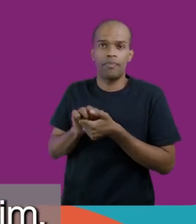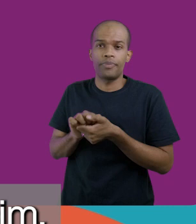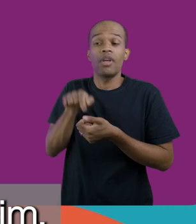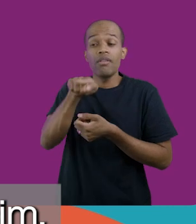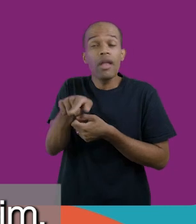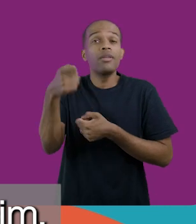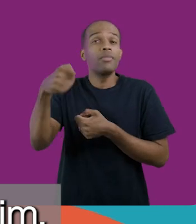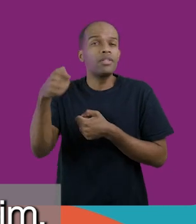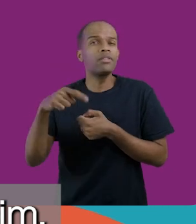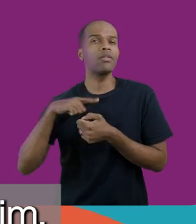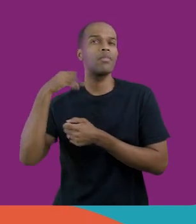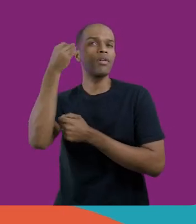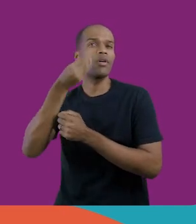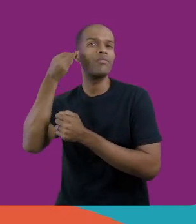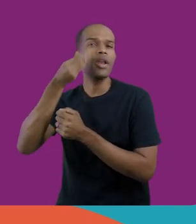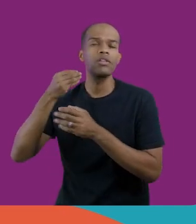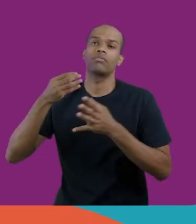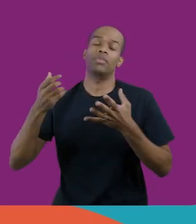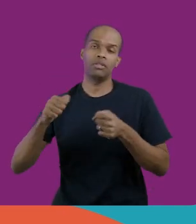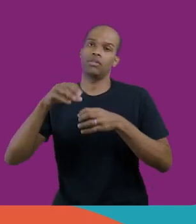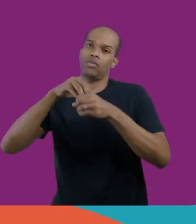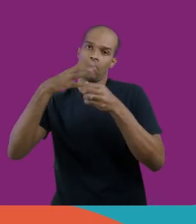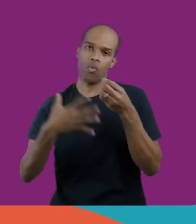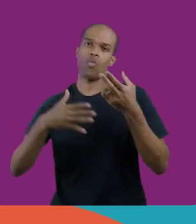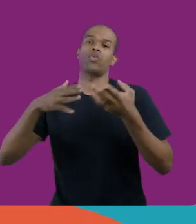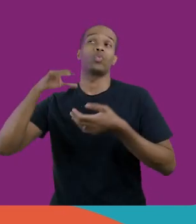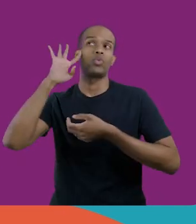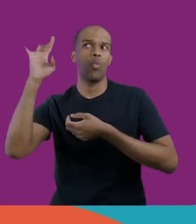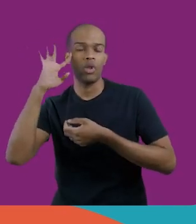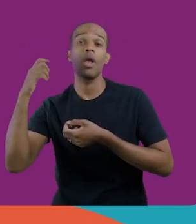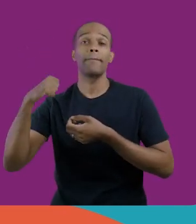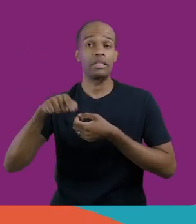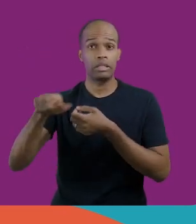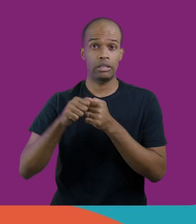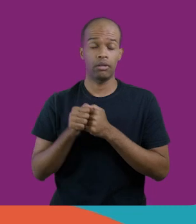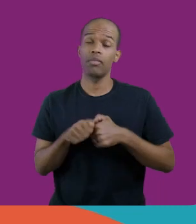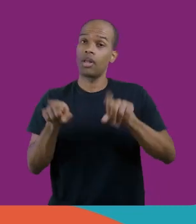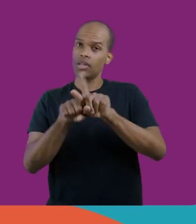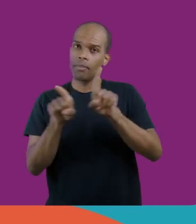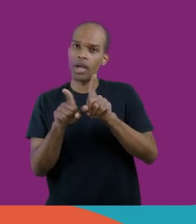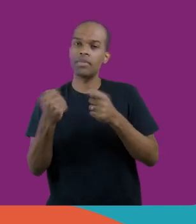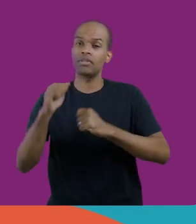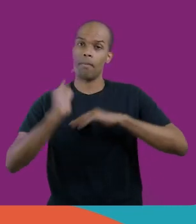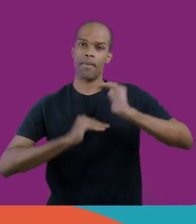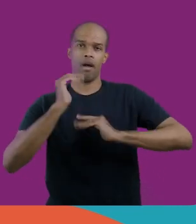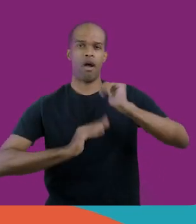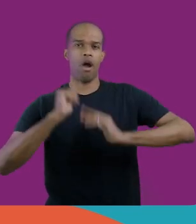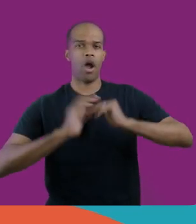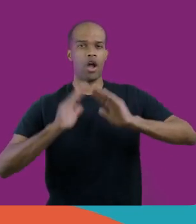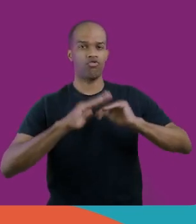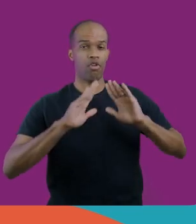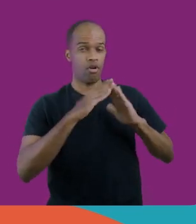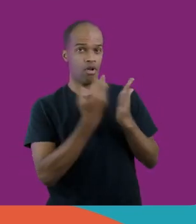ele tem que ter uma bagagem, sim, uma bagagem de conteúdo, teórica, ele tem que contar também com as